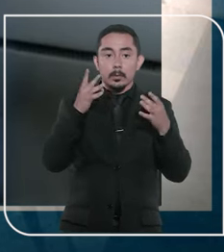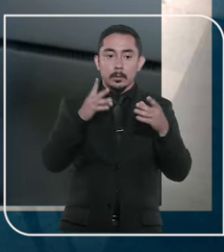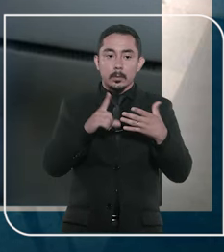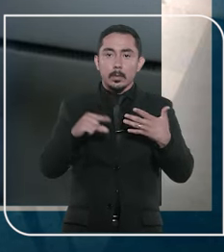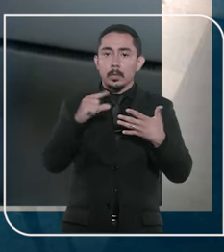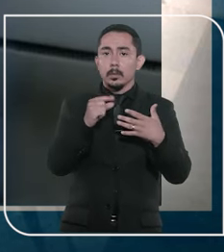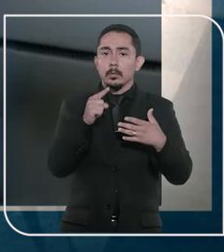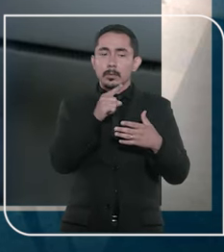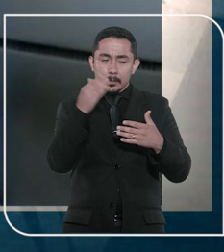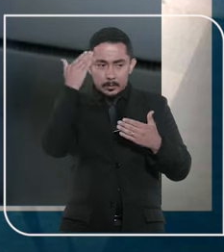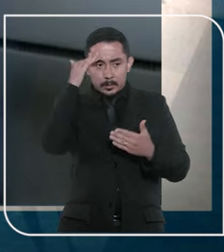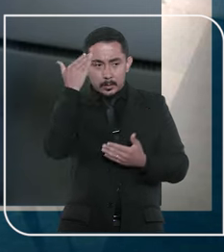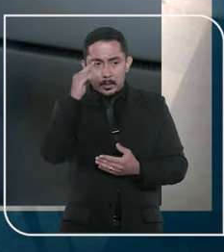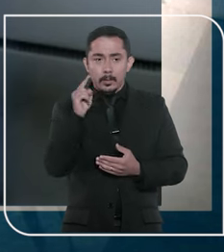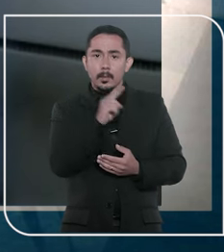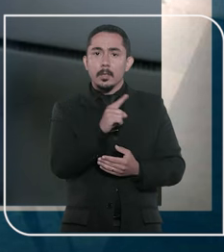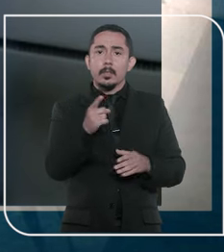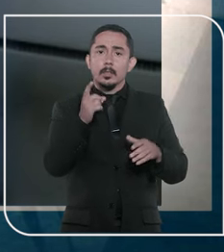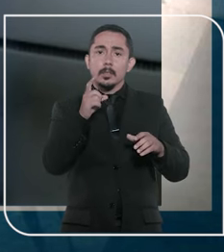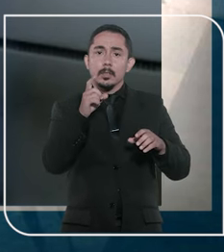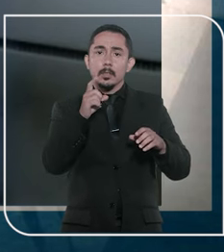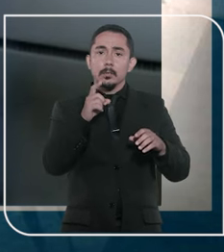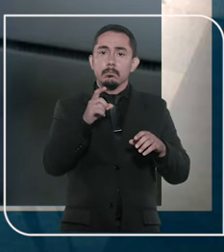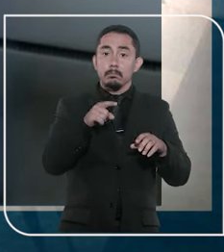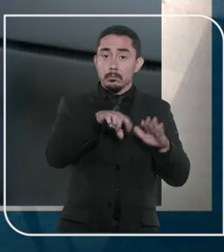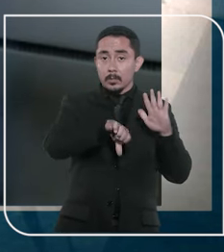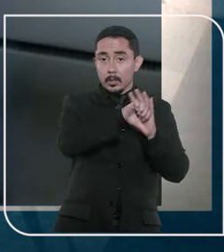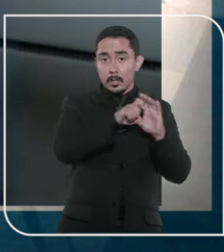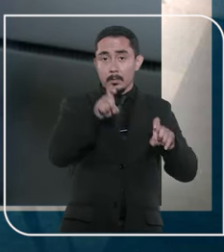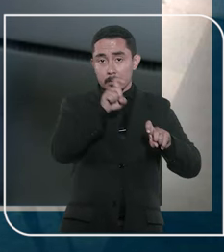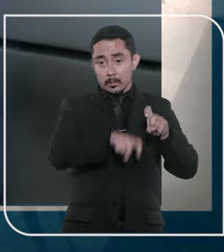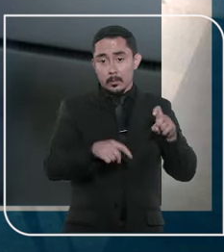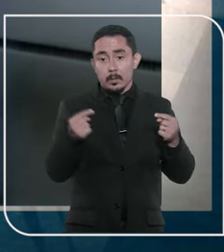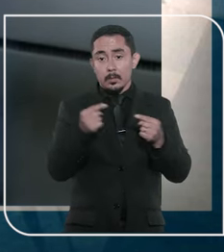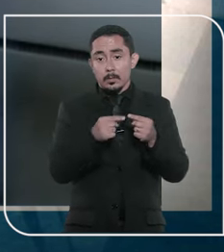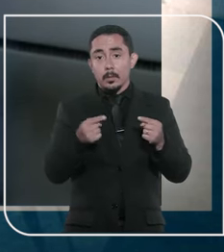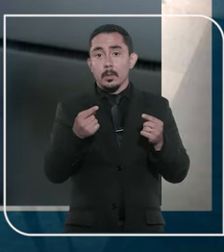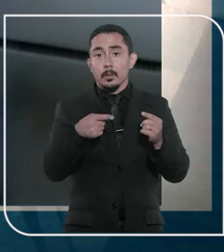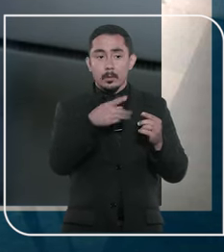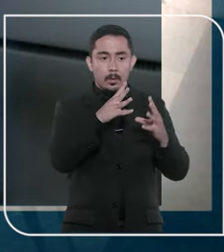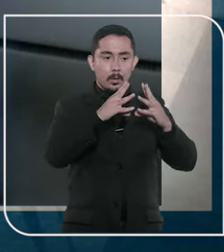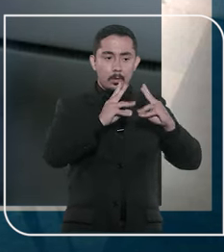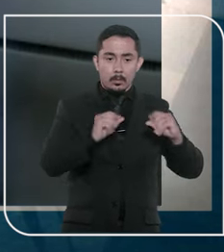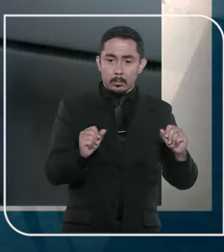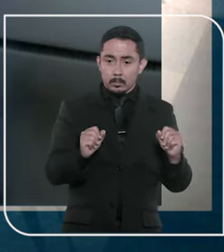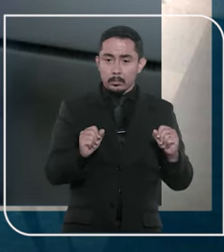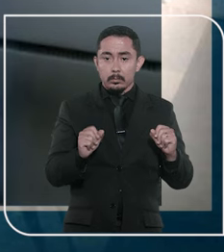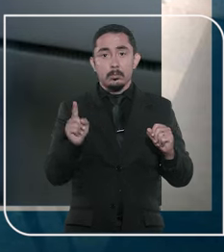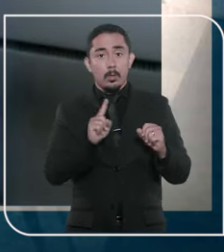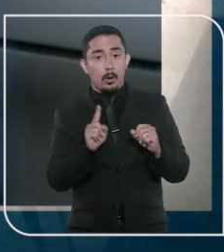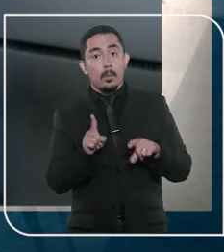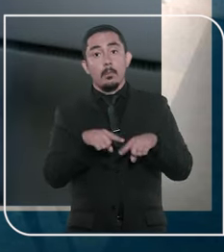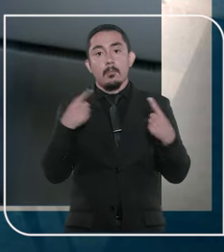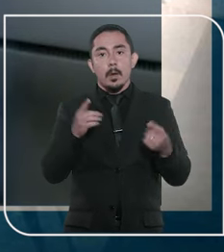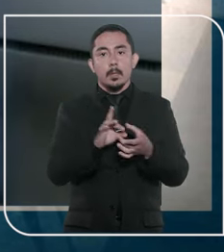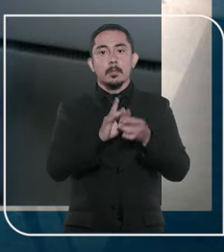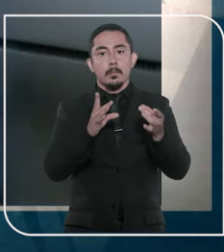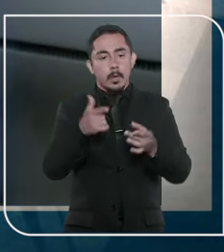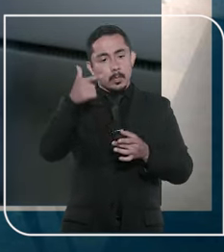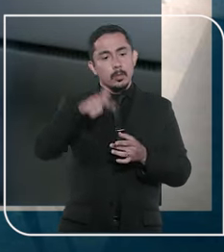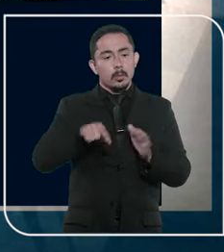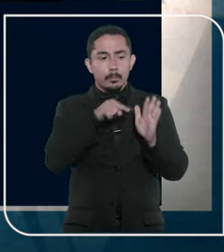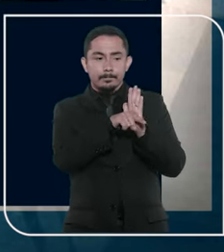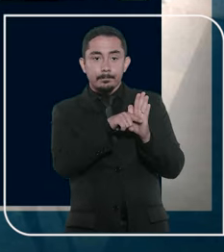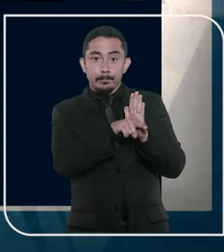destacou que há entendimento no sentido de que a retratação da vítima de crime sexual não implica automaticamente a absolvição do